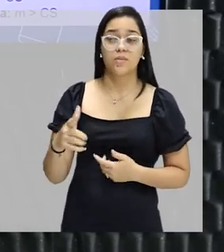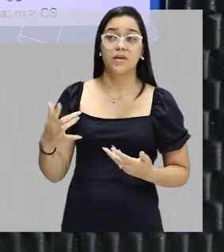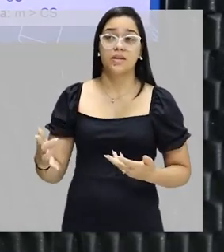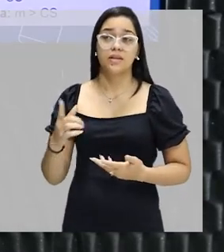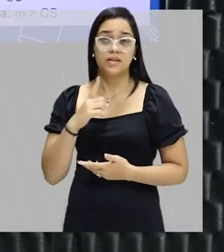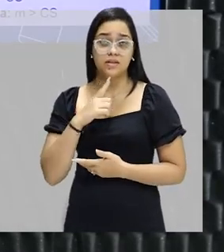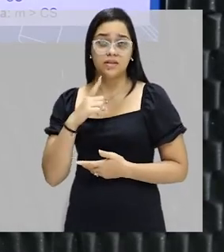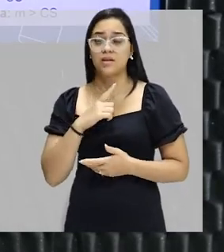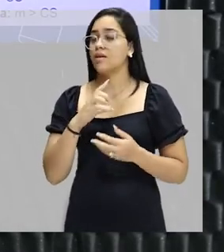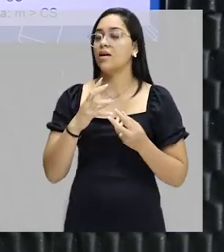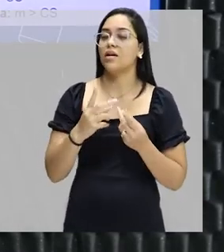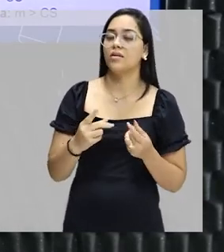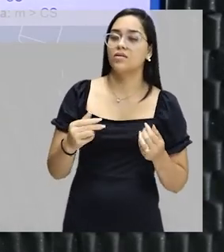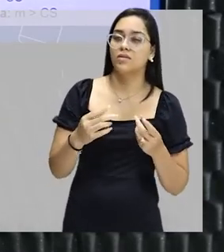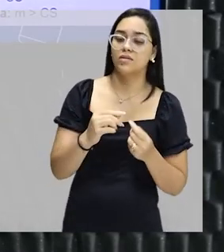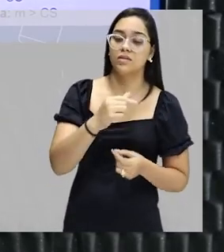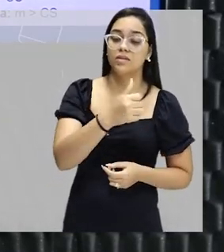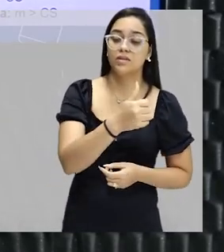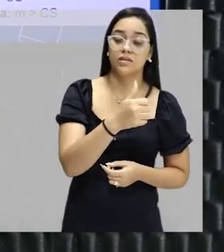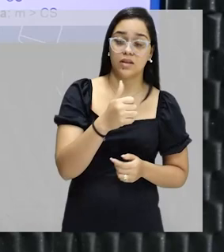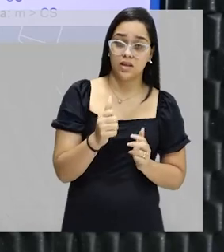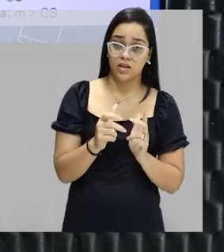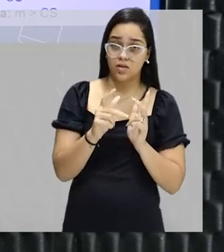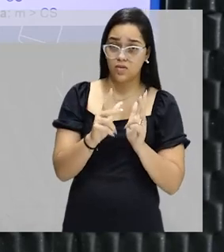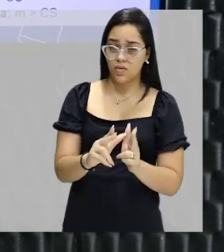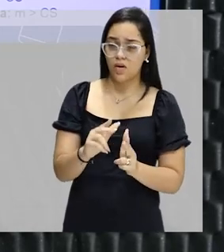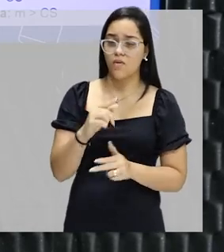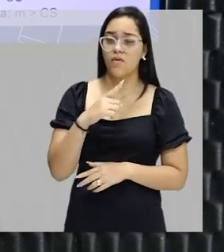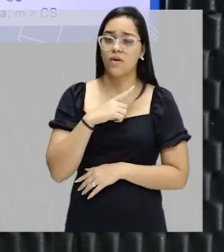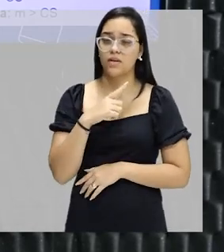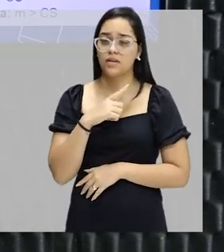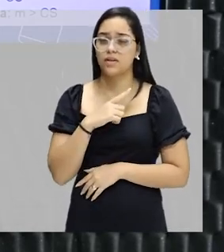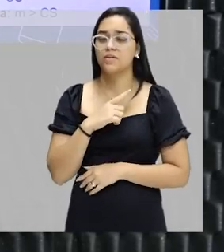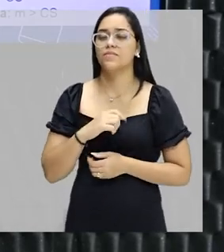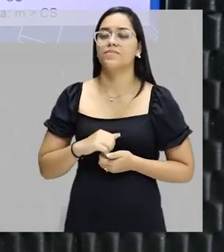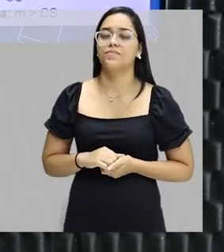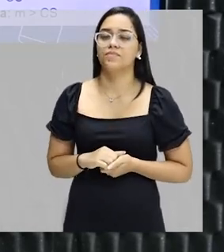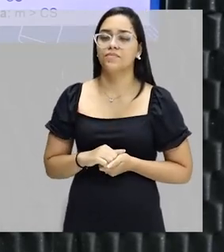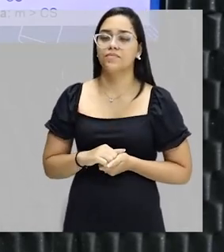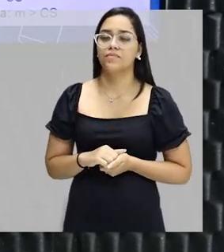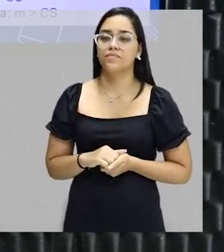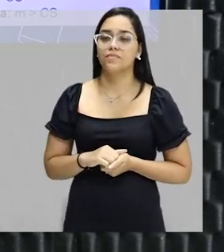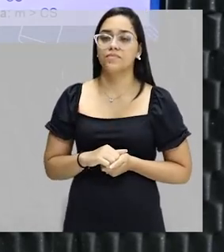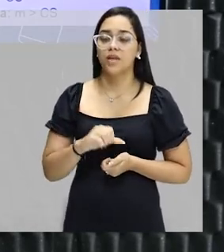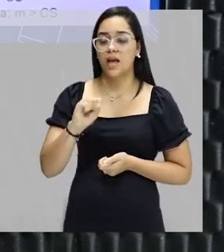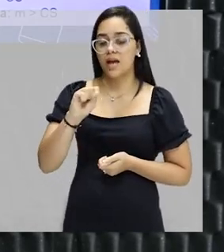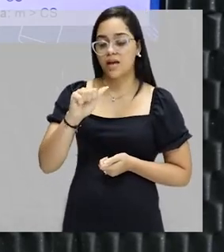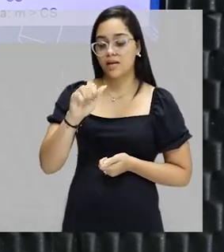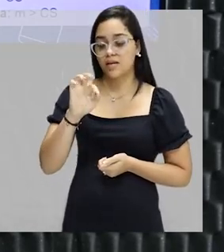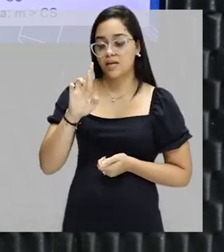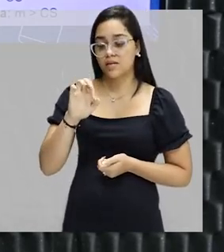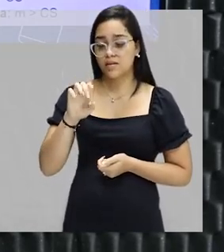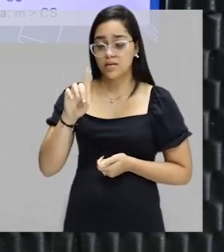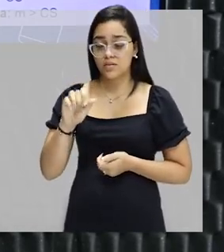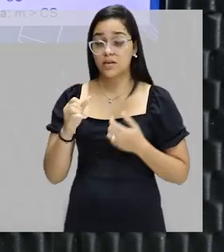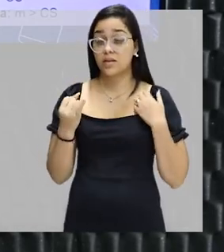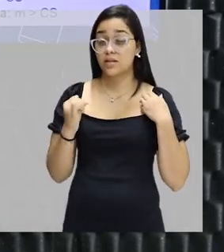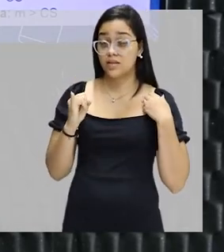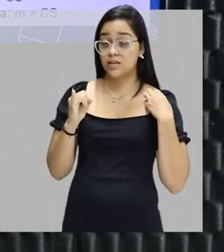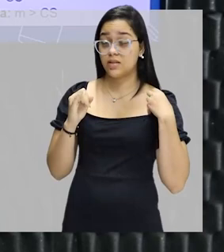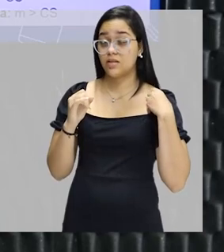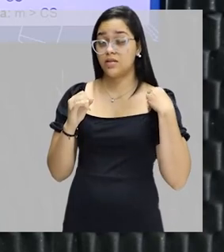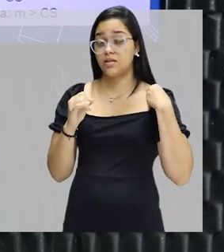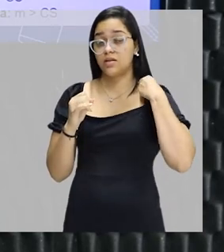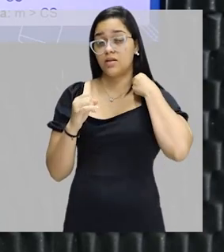ter a massa dissolvida sendo igual ao coeficiente de solução saturada. Turminha, se colocarmos